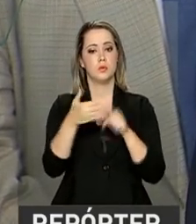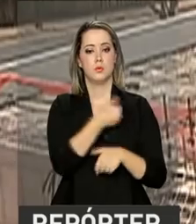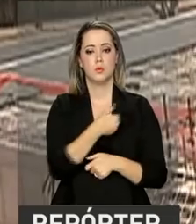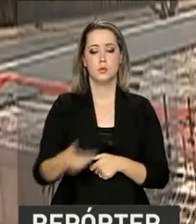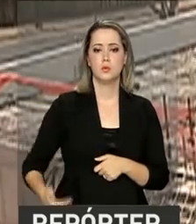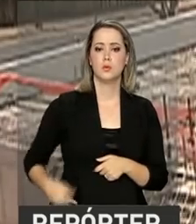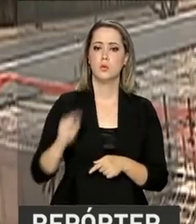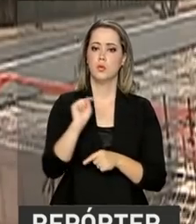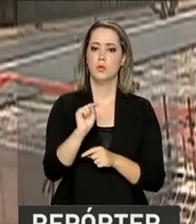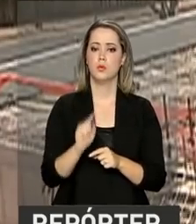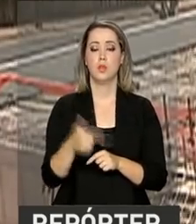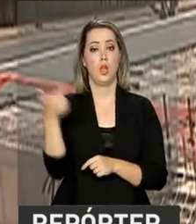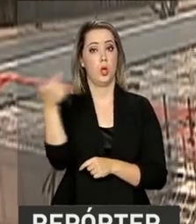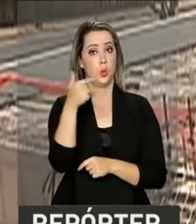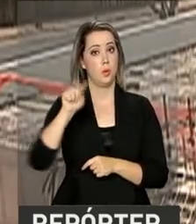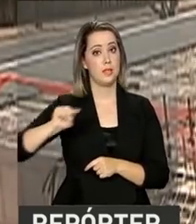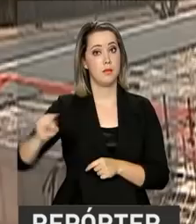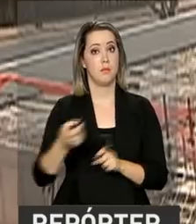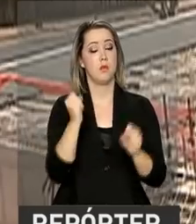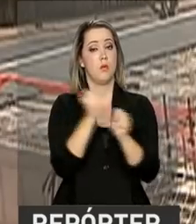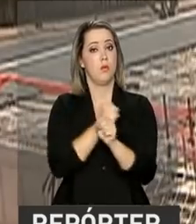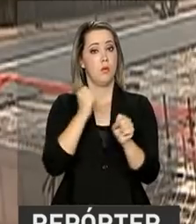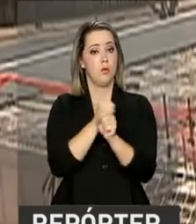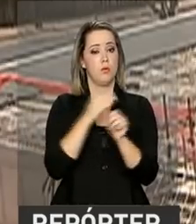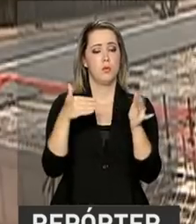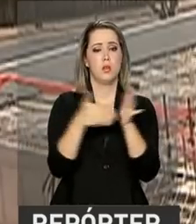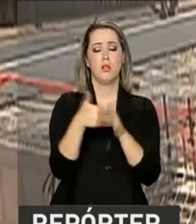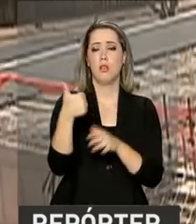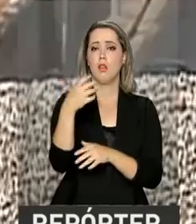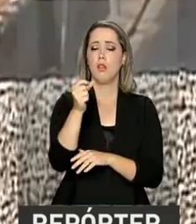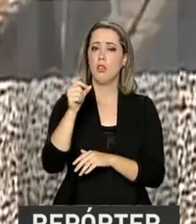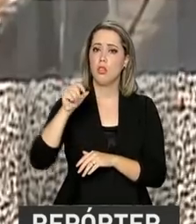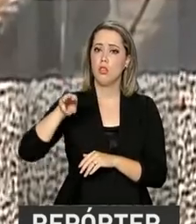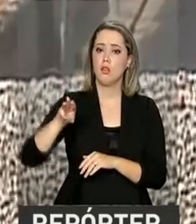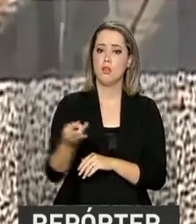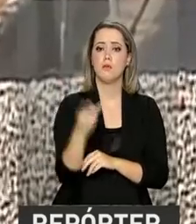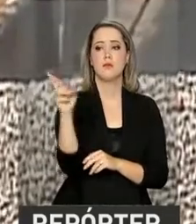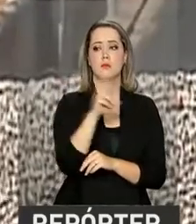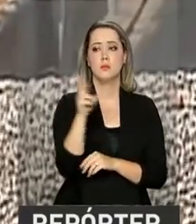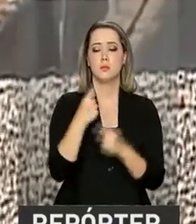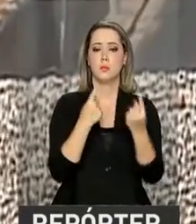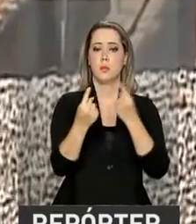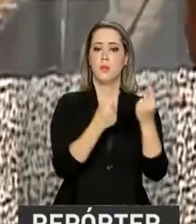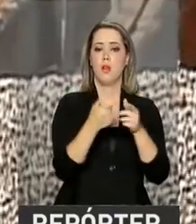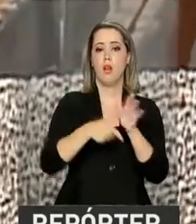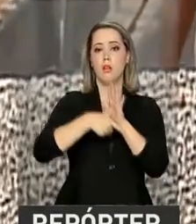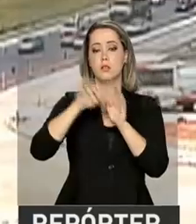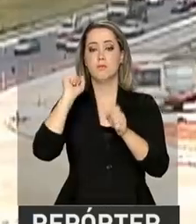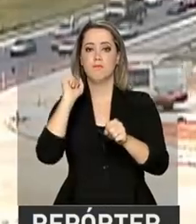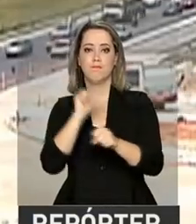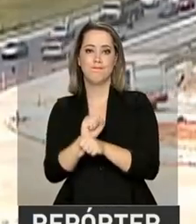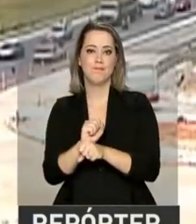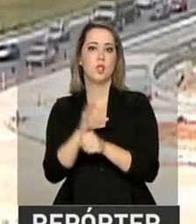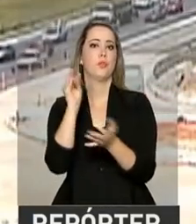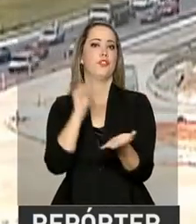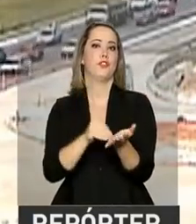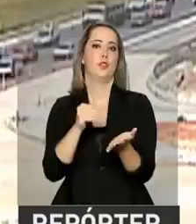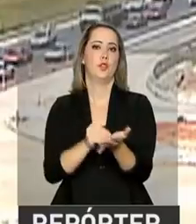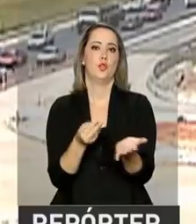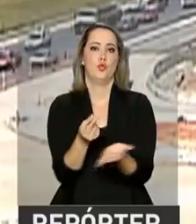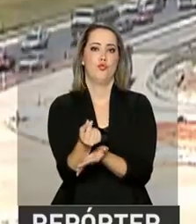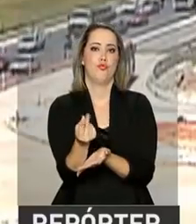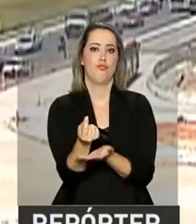interino. Duas mil obras, lançadas em até 10 milhões de reais cada, que estavam paradas por falta de recursos, passaram por